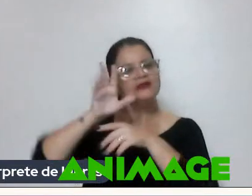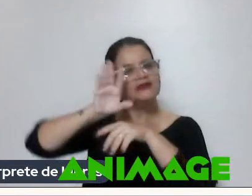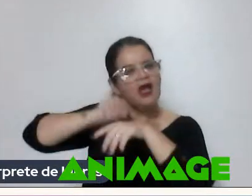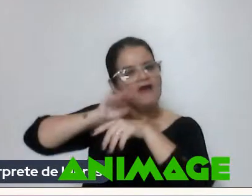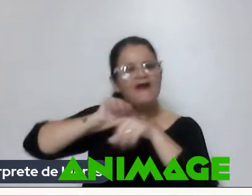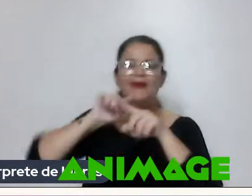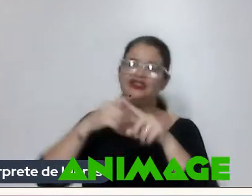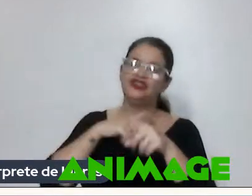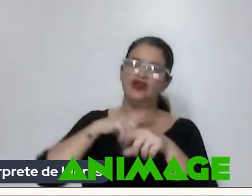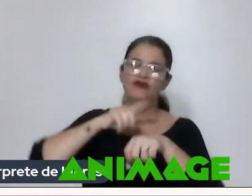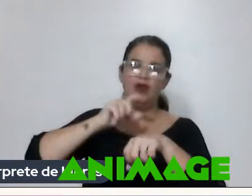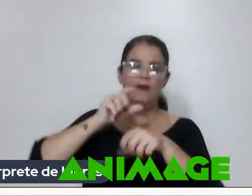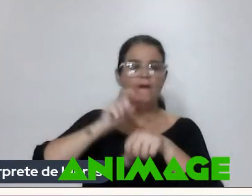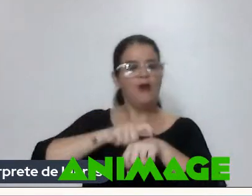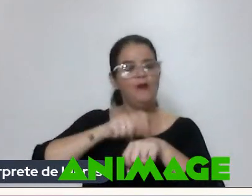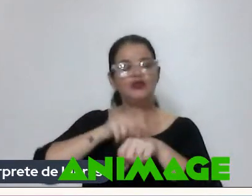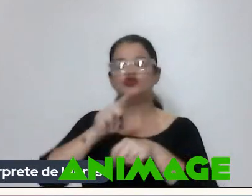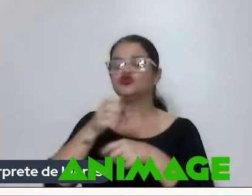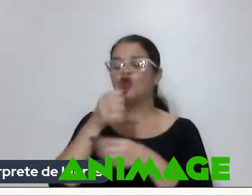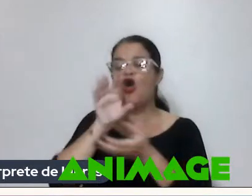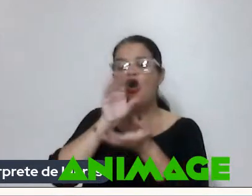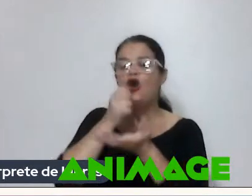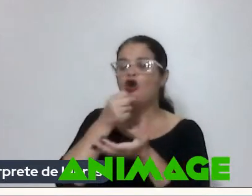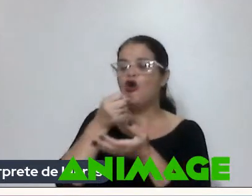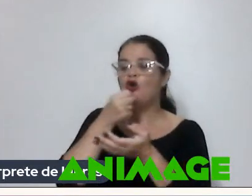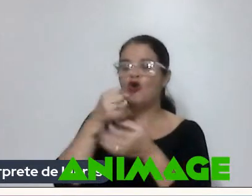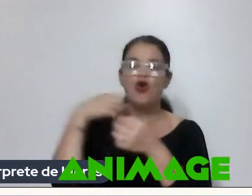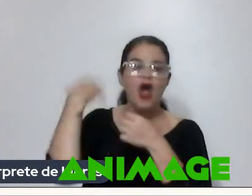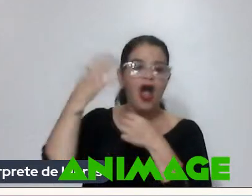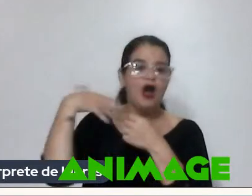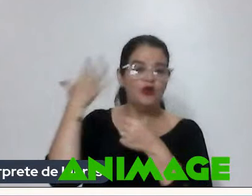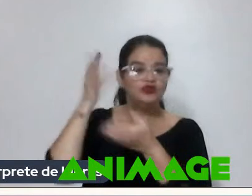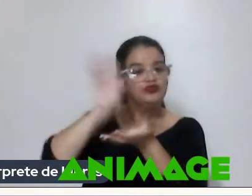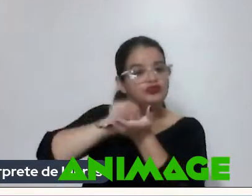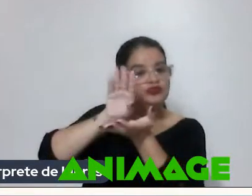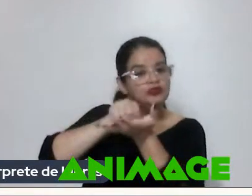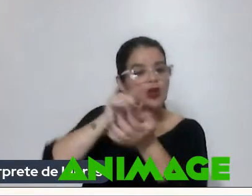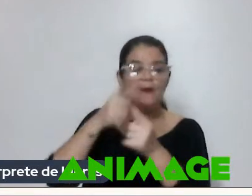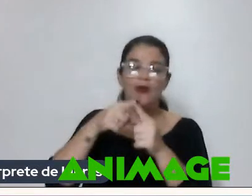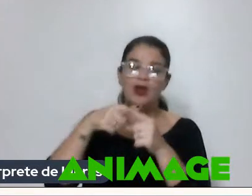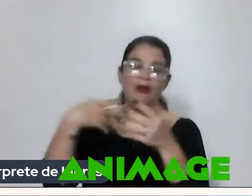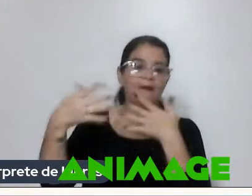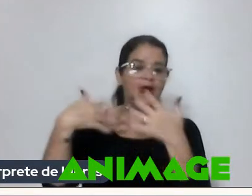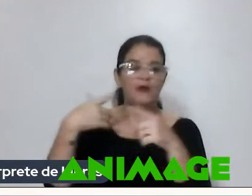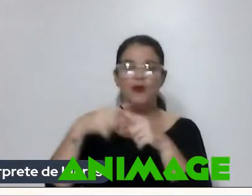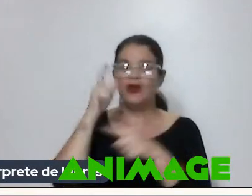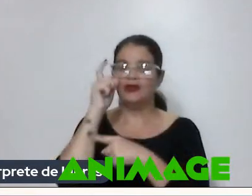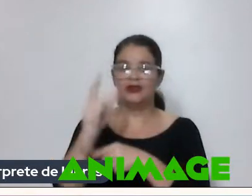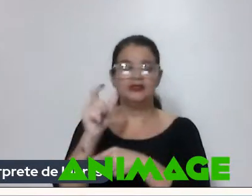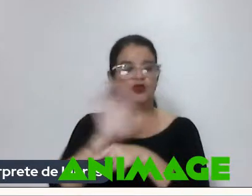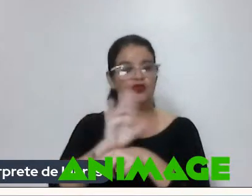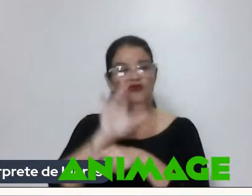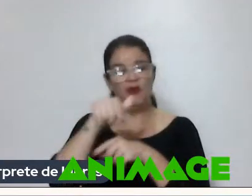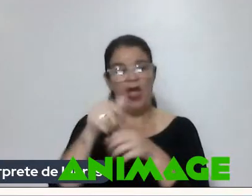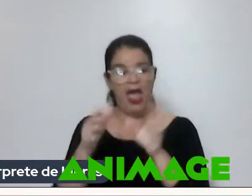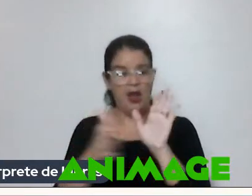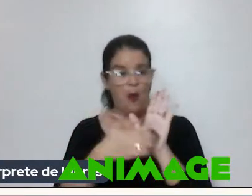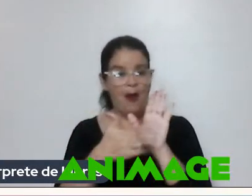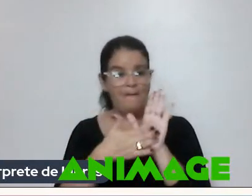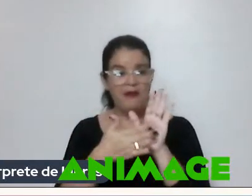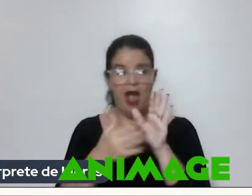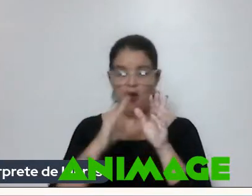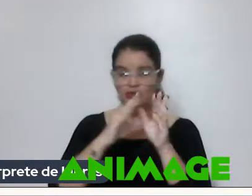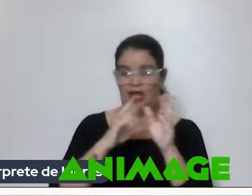gravadorzinho Mesmo Pra bater um papo Até porque A intenção do filme Não era fazer uma pauta E ter uma